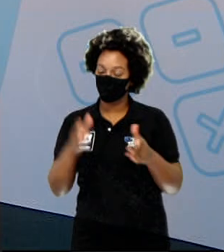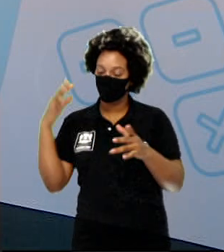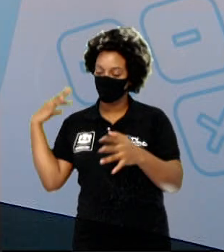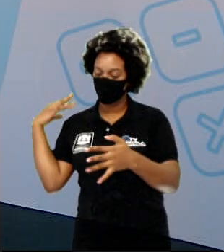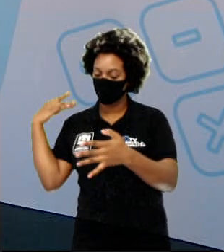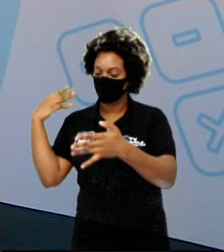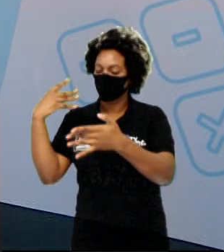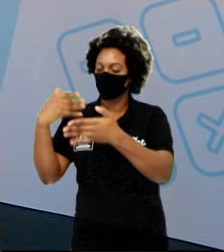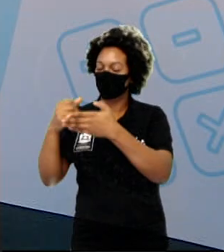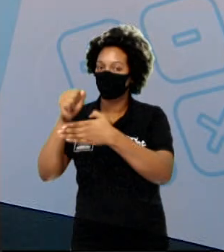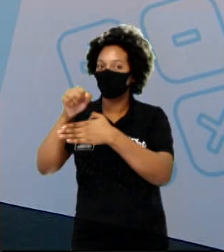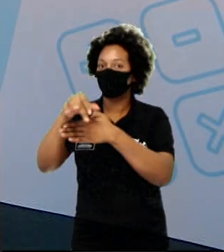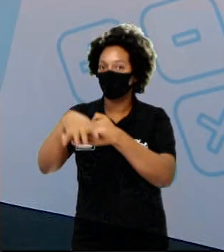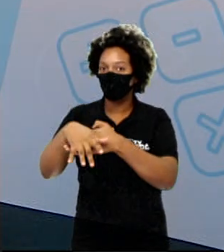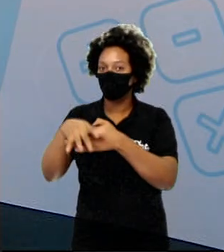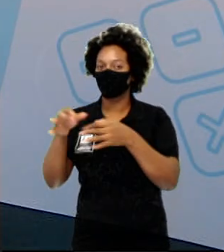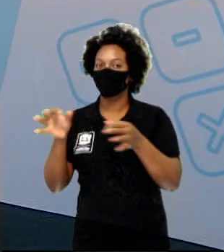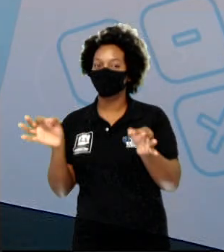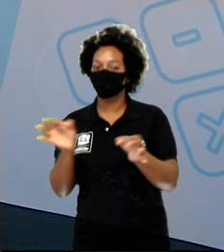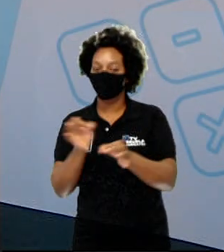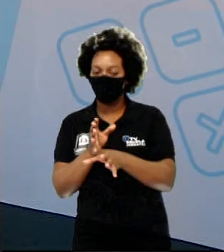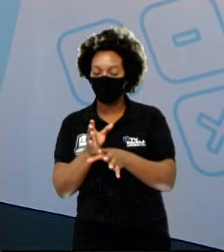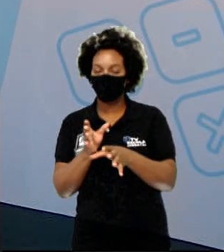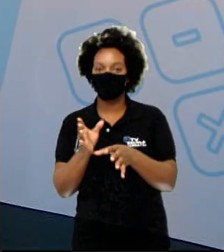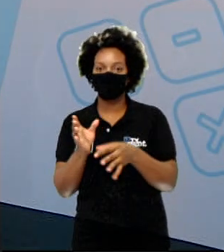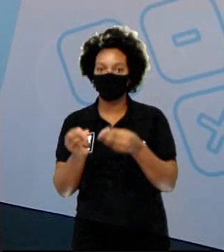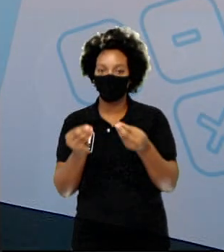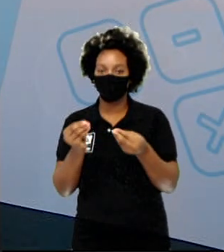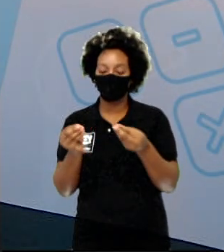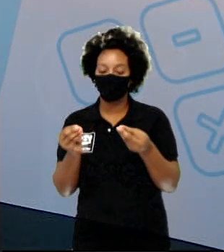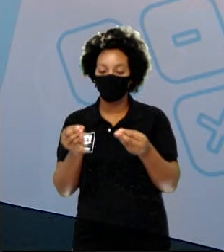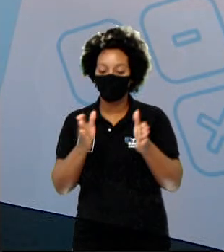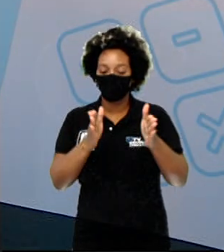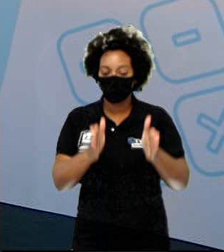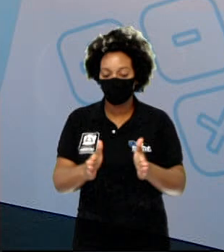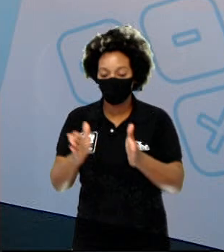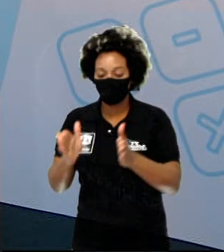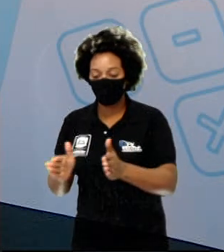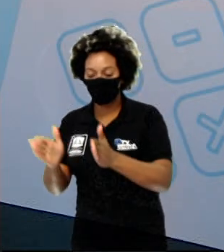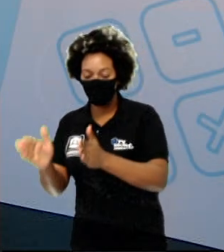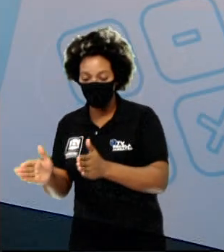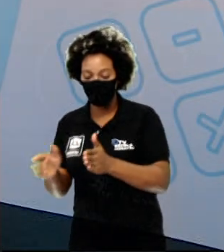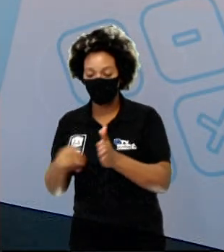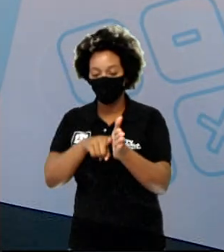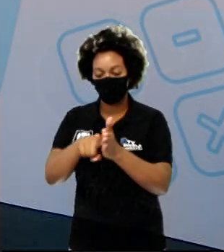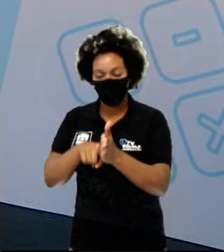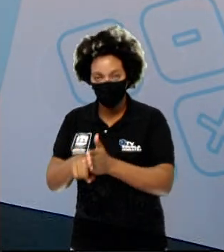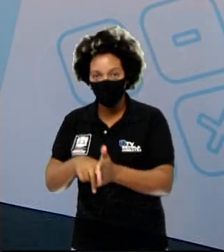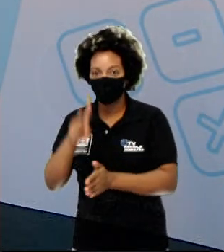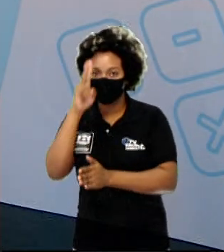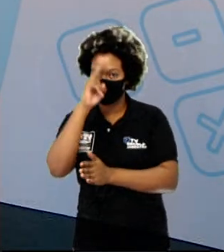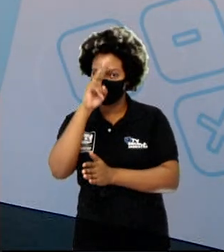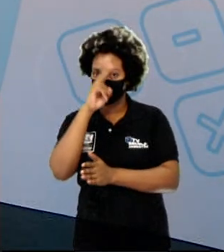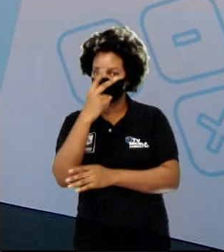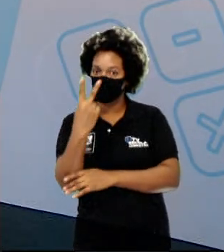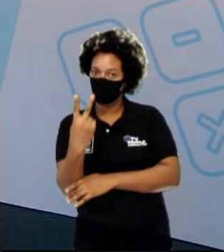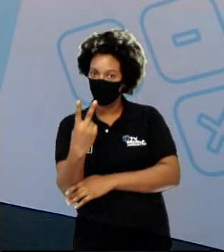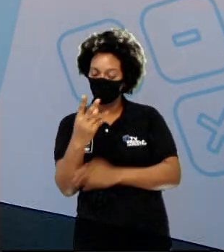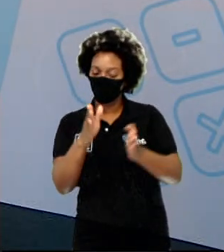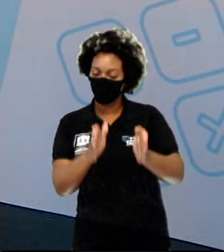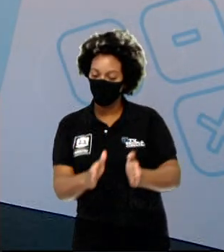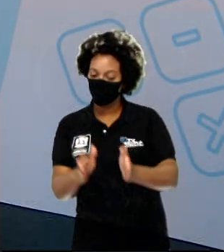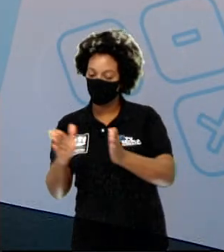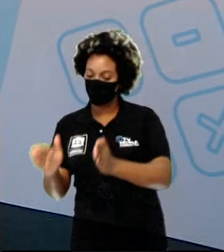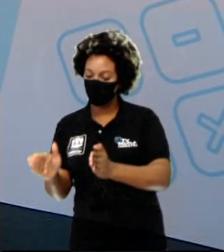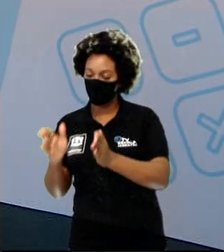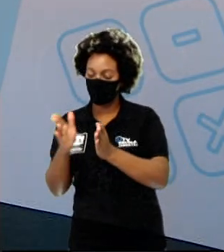acabou sendo dividido pelos historiadores em duas partes. Ele é bem longo, é o